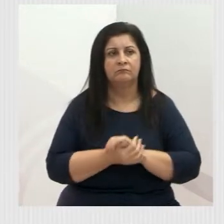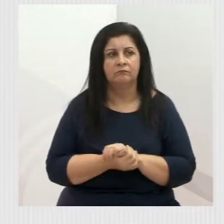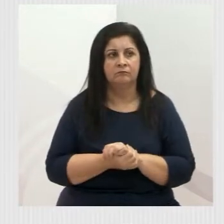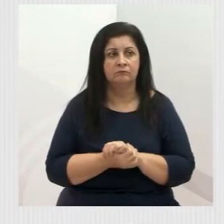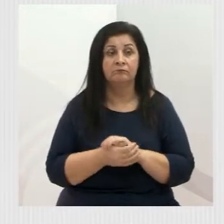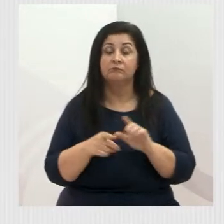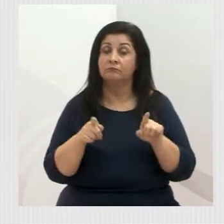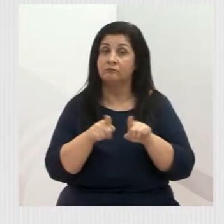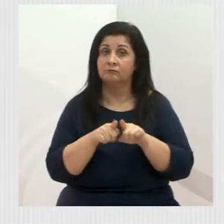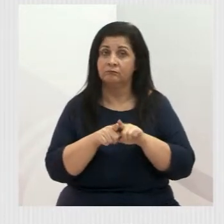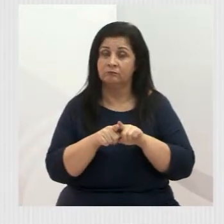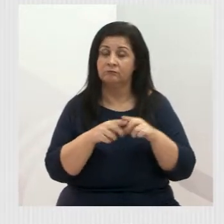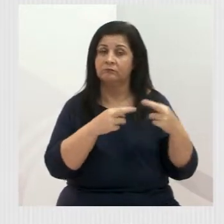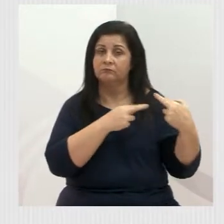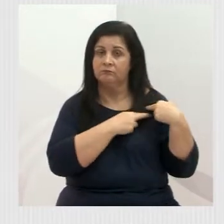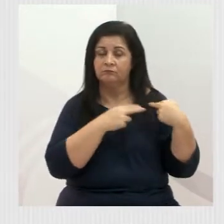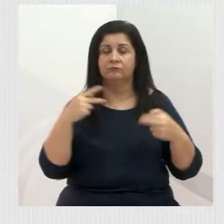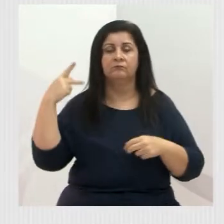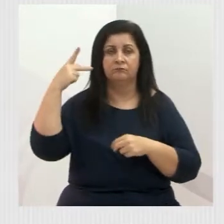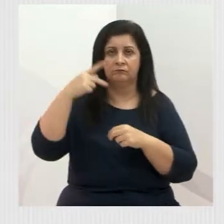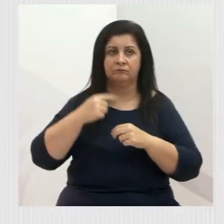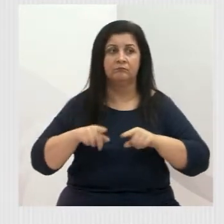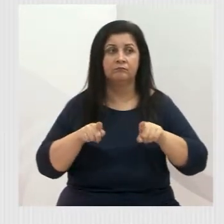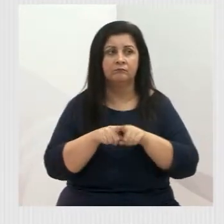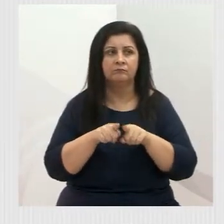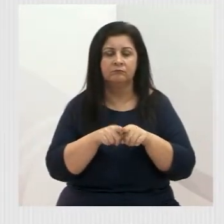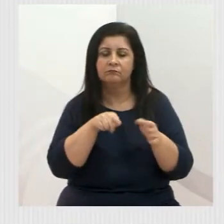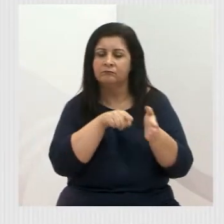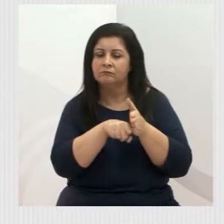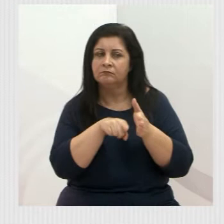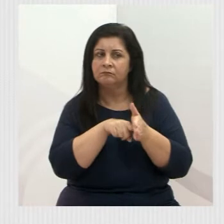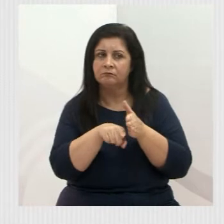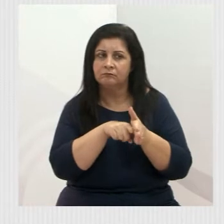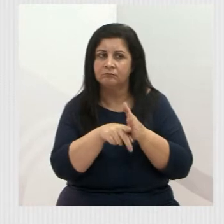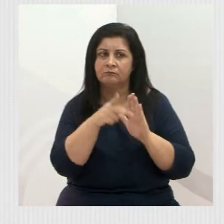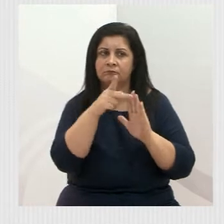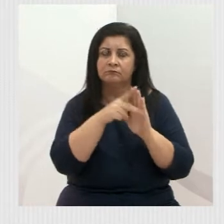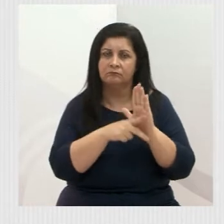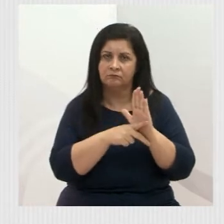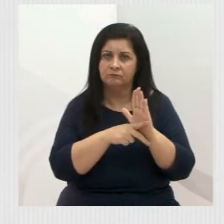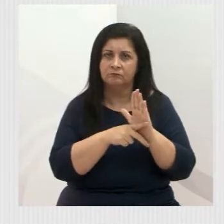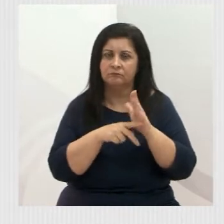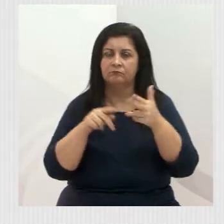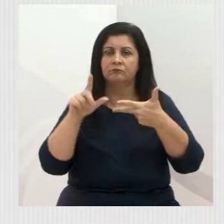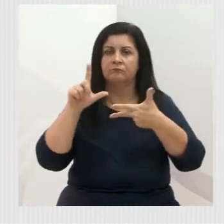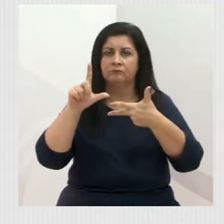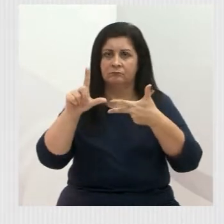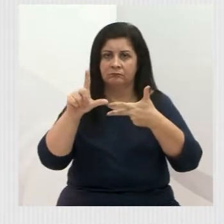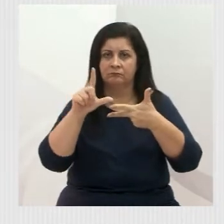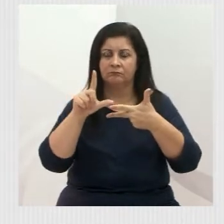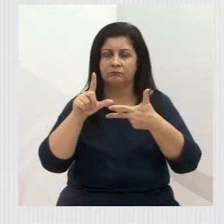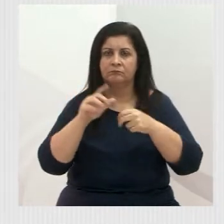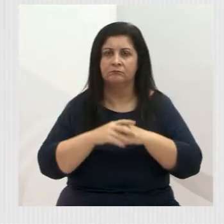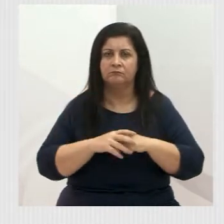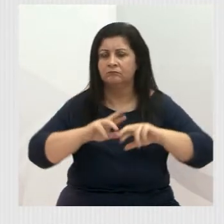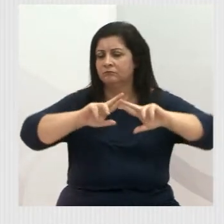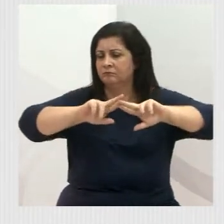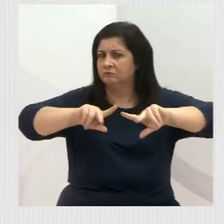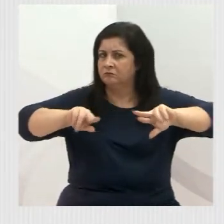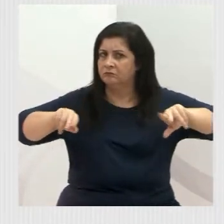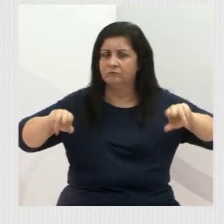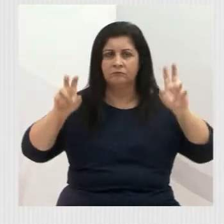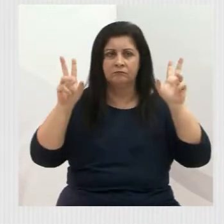dentro das funções como vereadora, também estudamos e analisamos projetos legislativos sobre os mais diversos